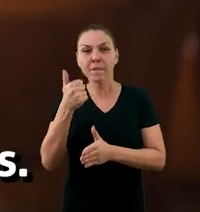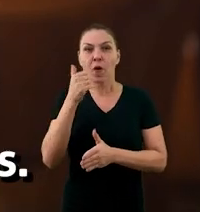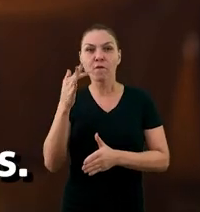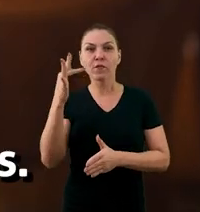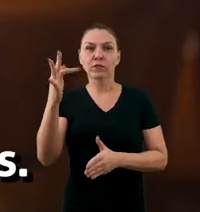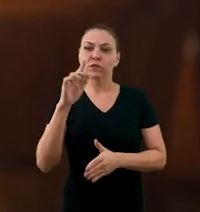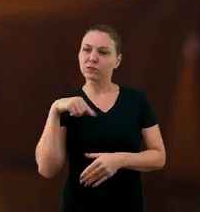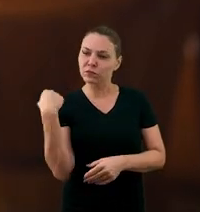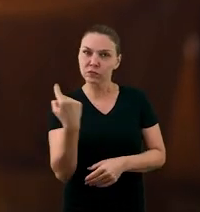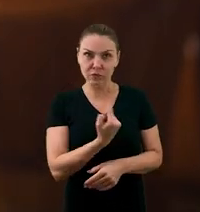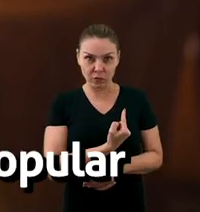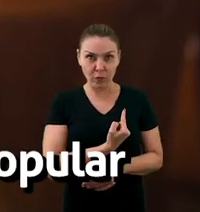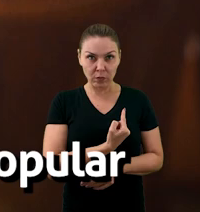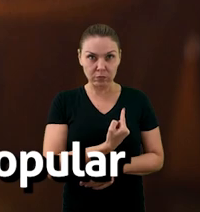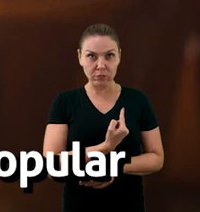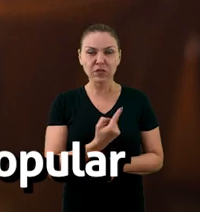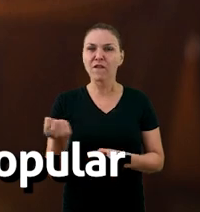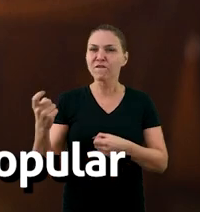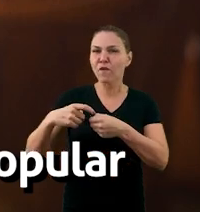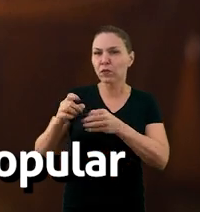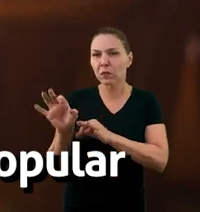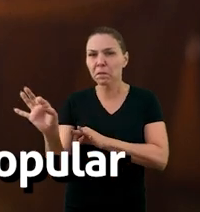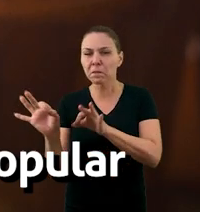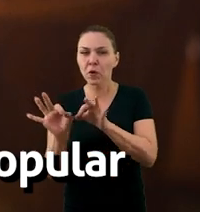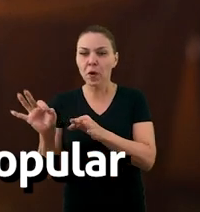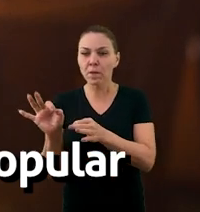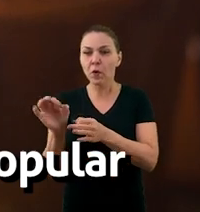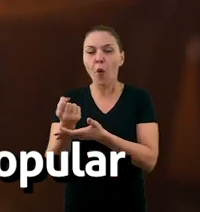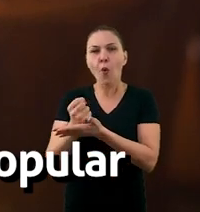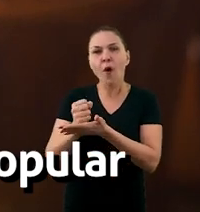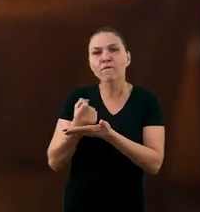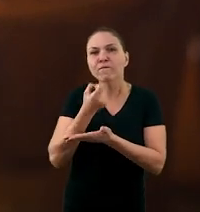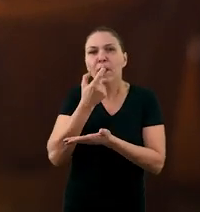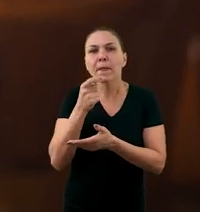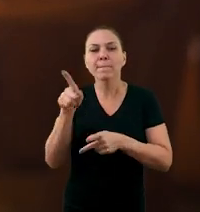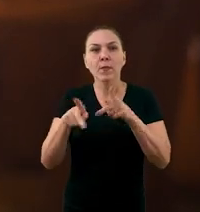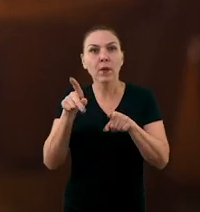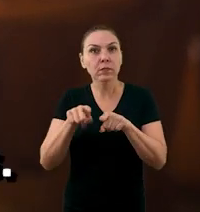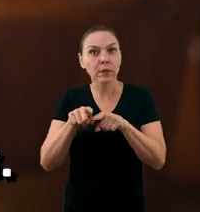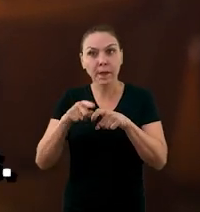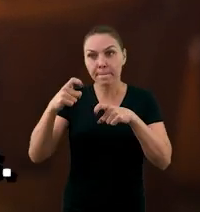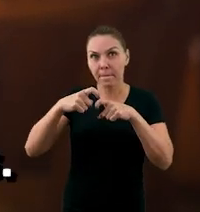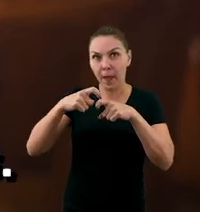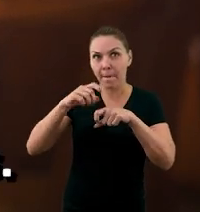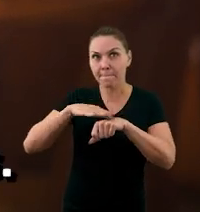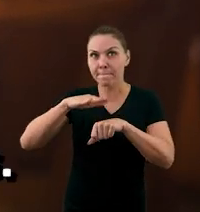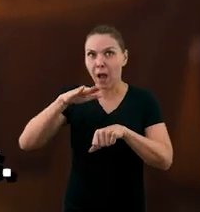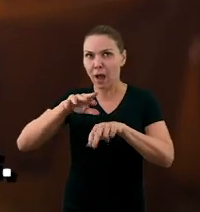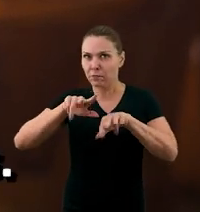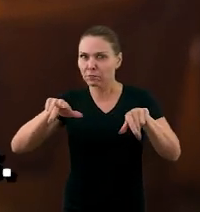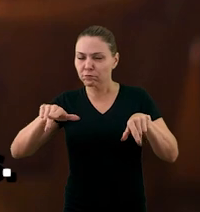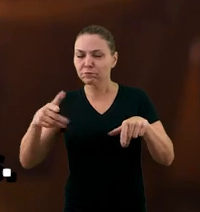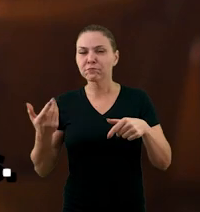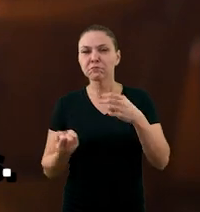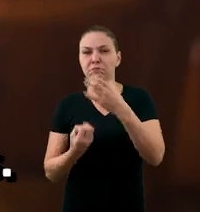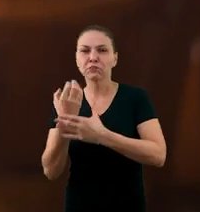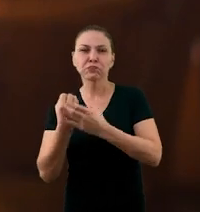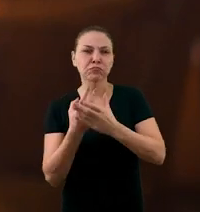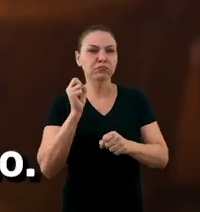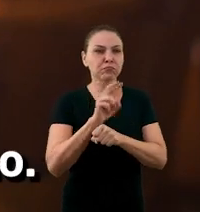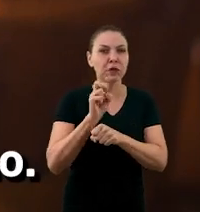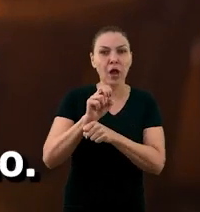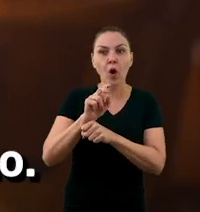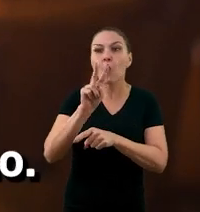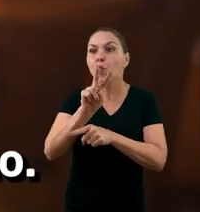futuro melhor para todos. Trazendo de volta programas como o Formato Popular e o Mais Médio. Criando empregos, cuidando das pessoas.